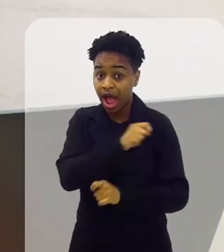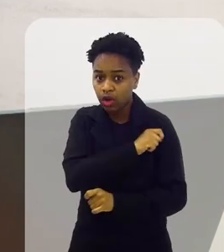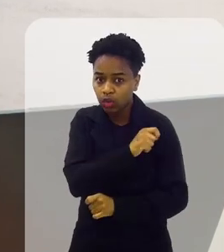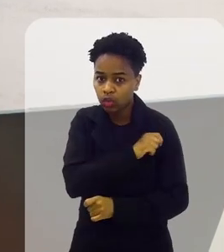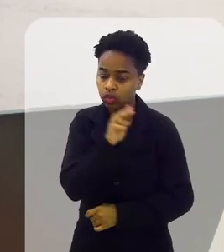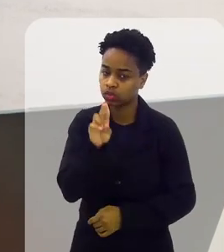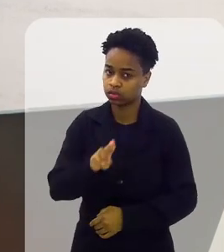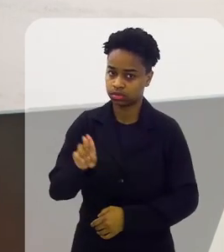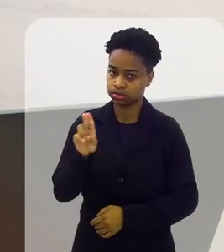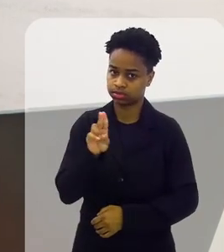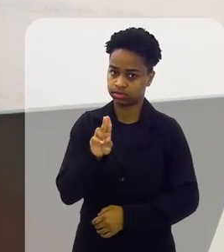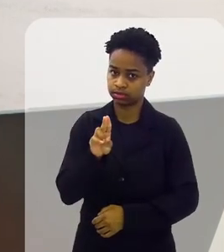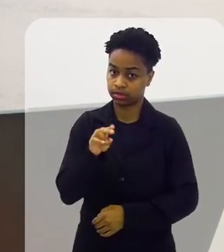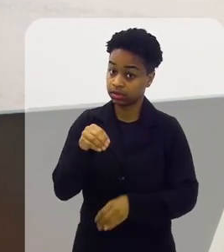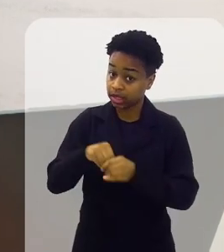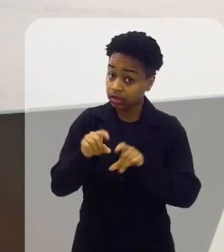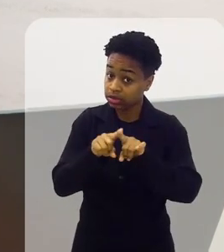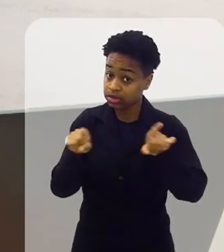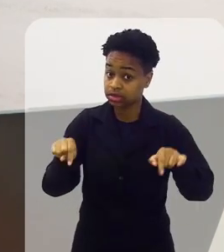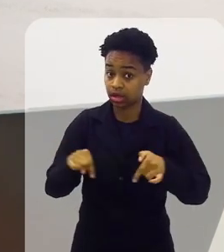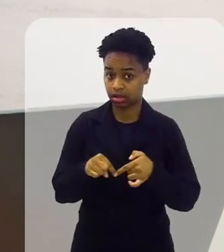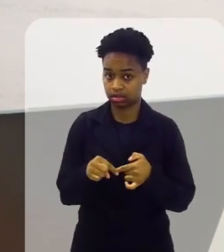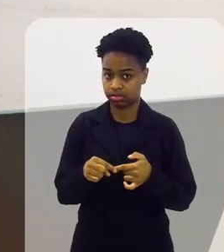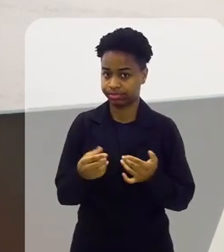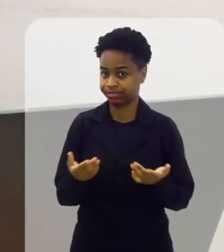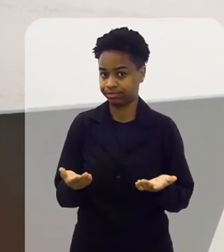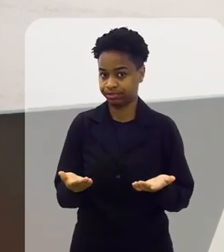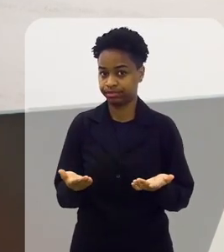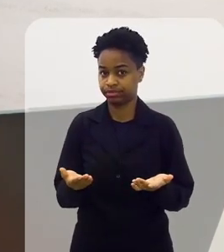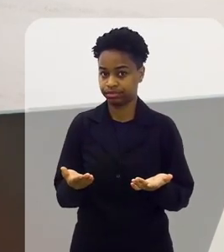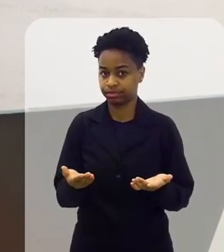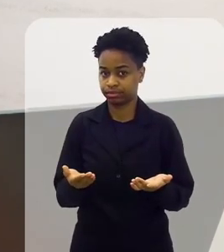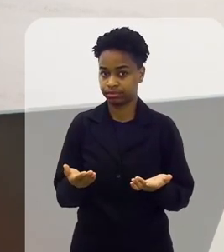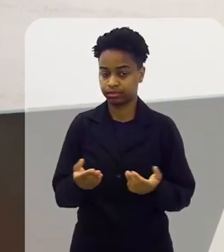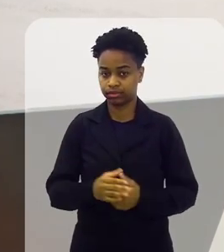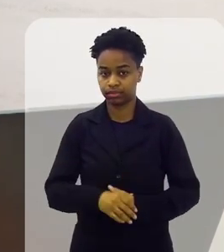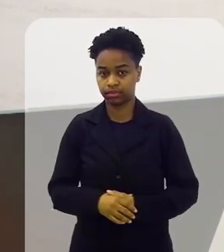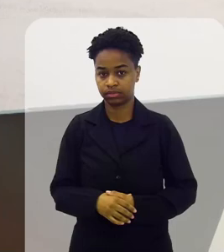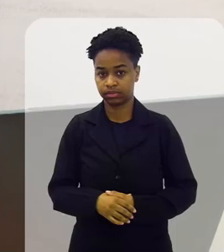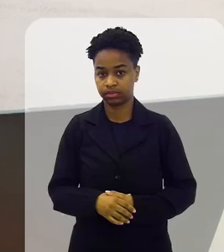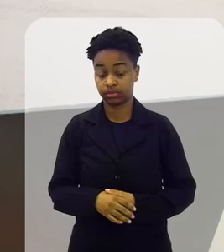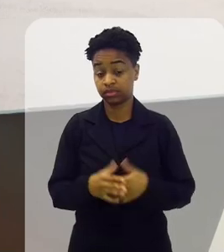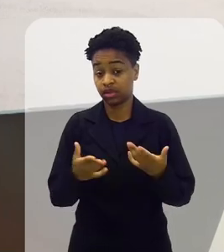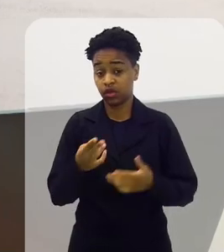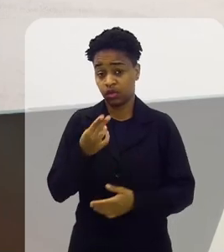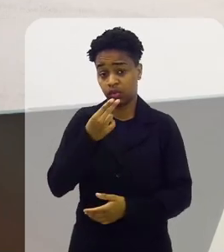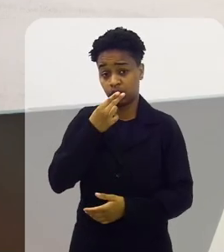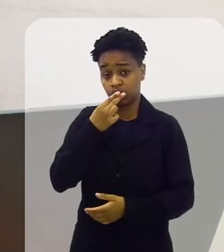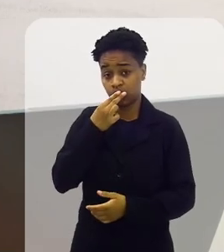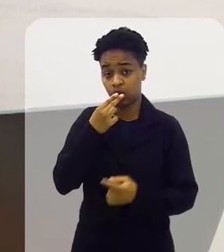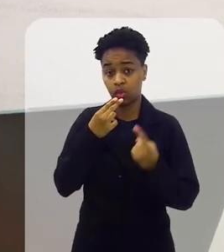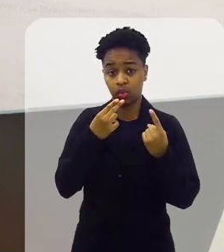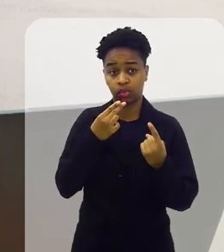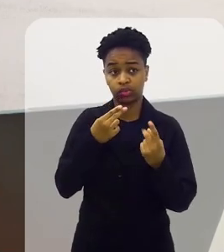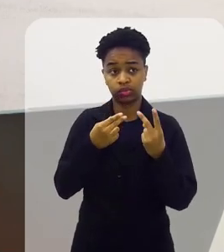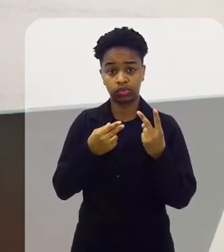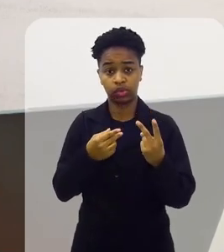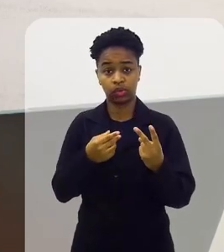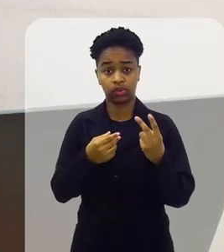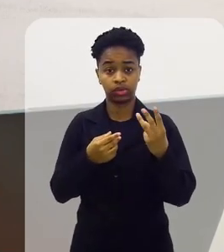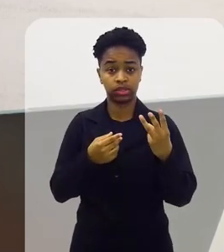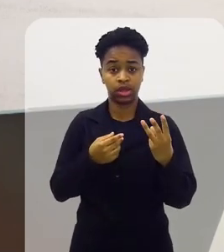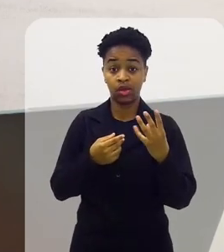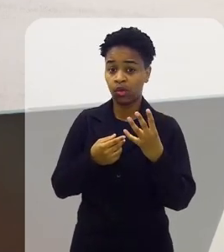alunos usam dentro de sala de aula. E aí, fuma uma, duas,